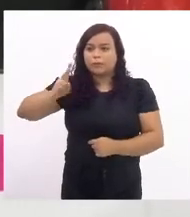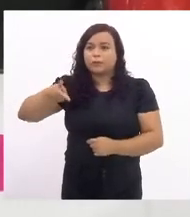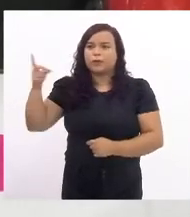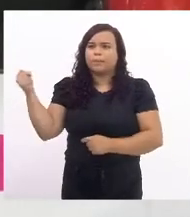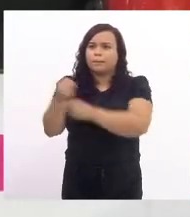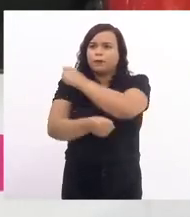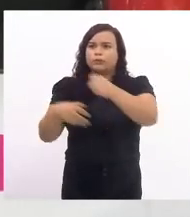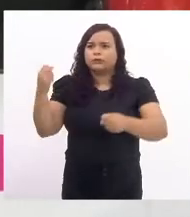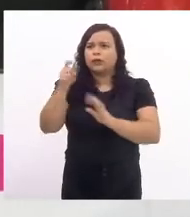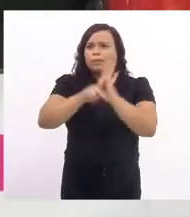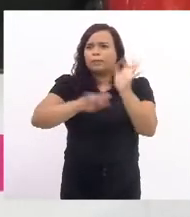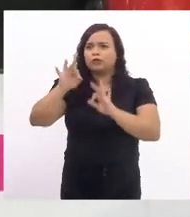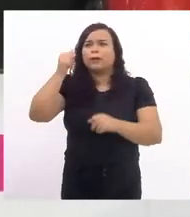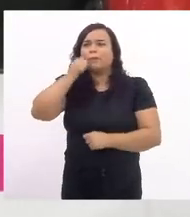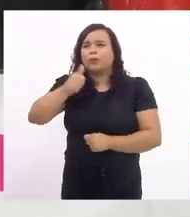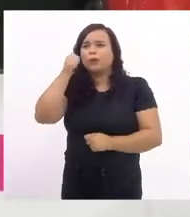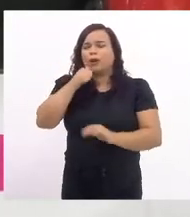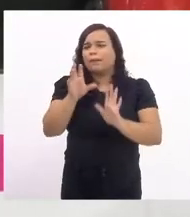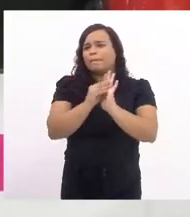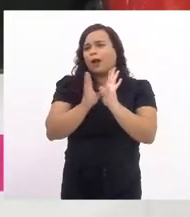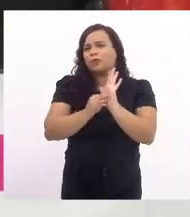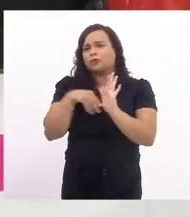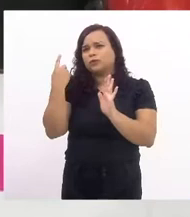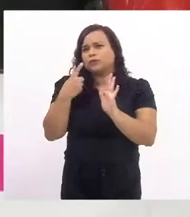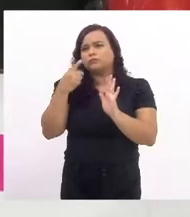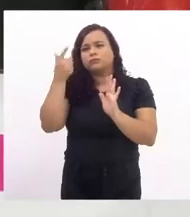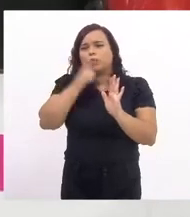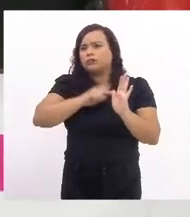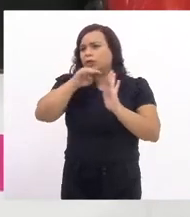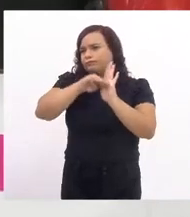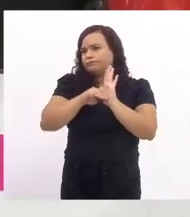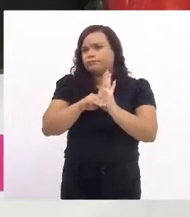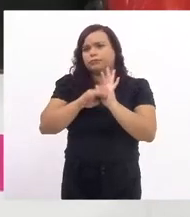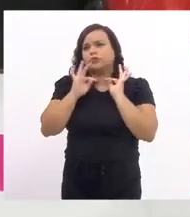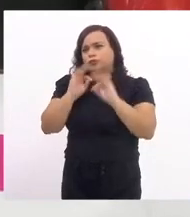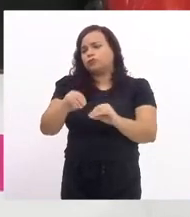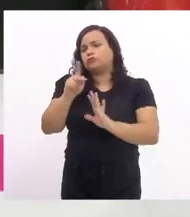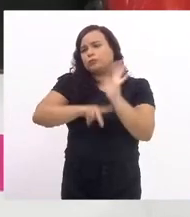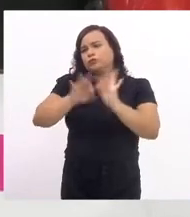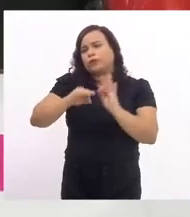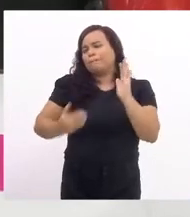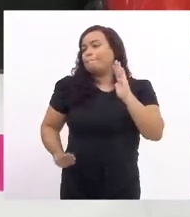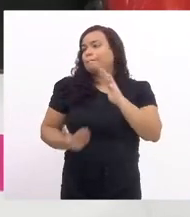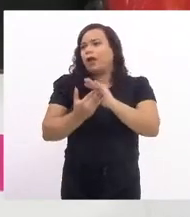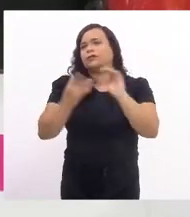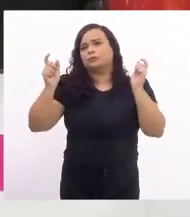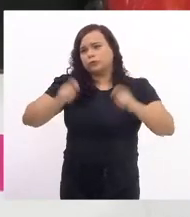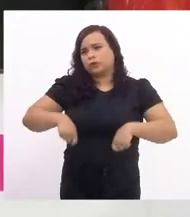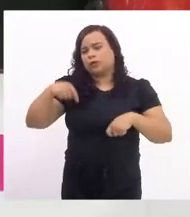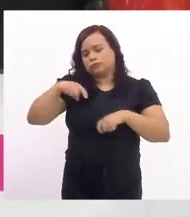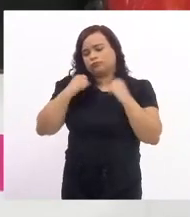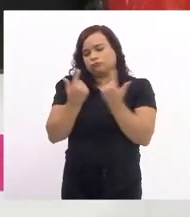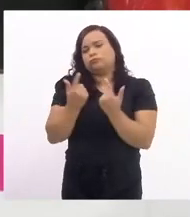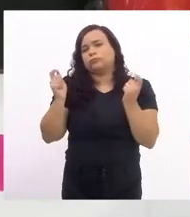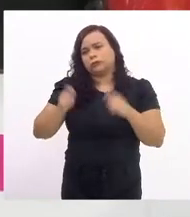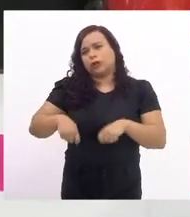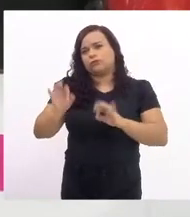das mulheres em pauta para a gente poder pautar todos os projetos, o máximo que a gente puder, na casa.